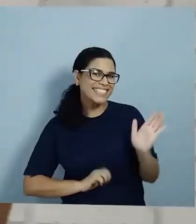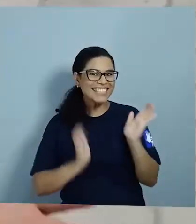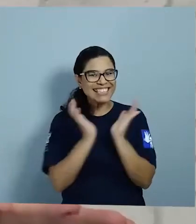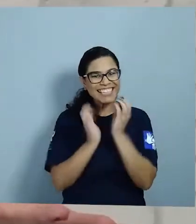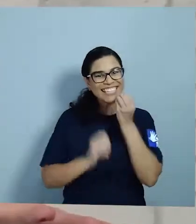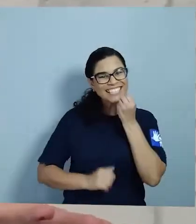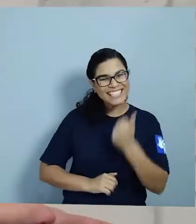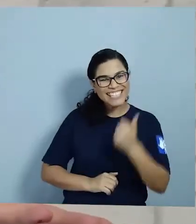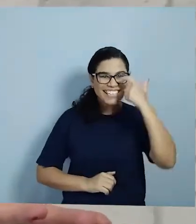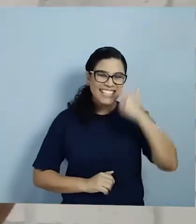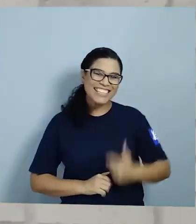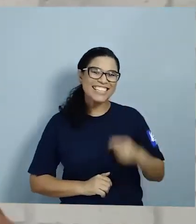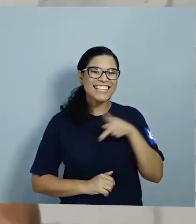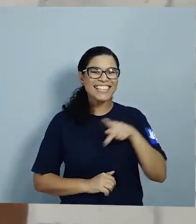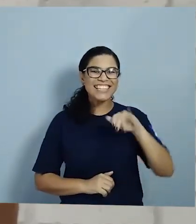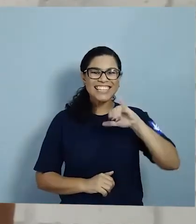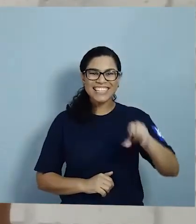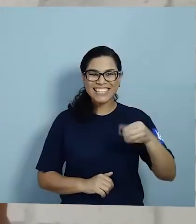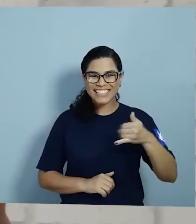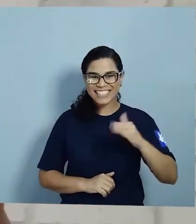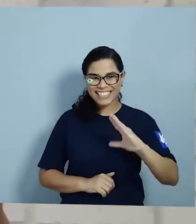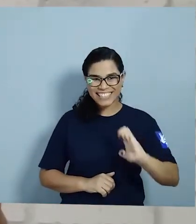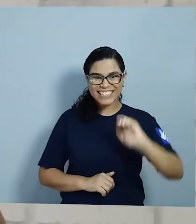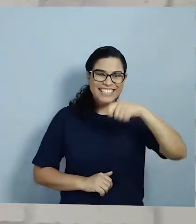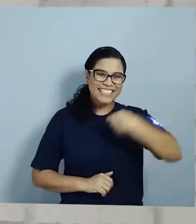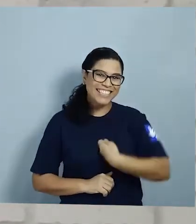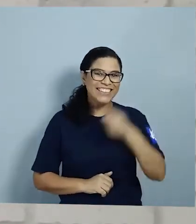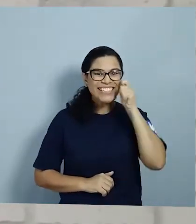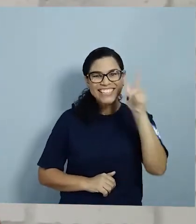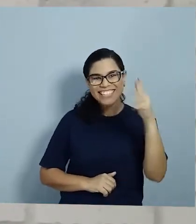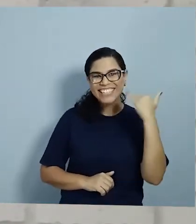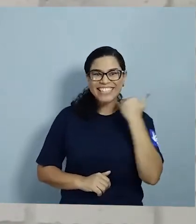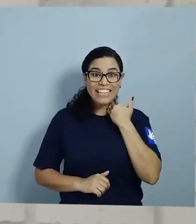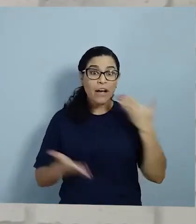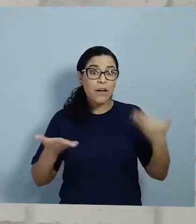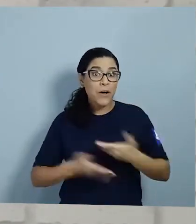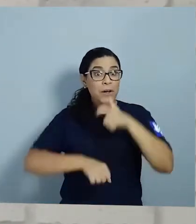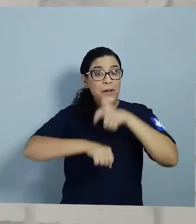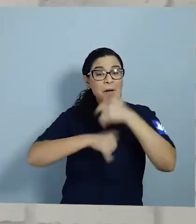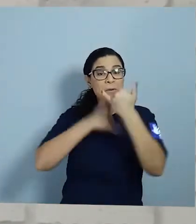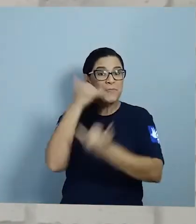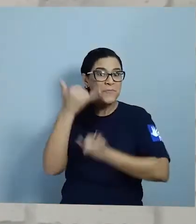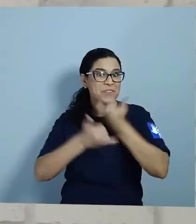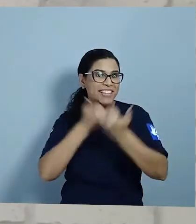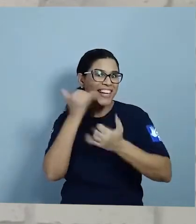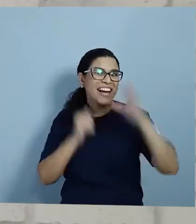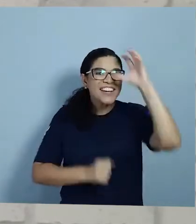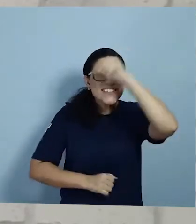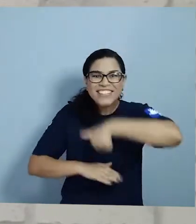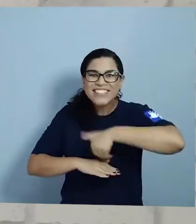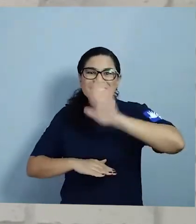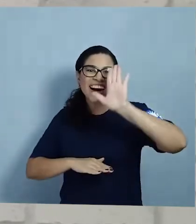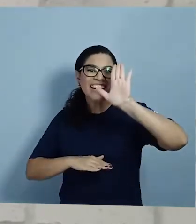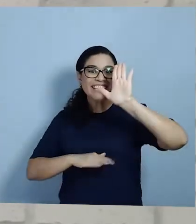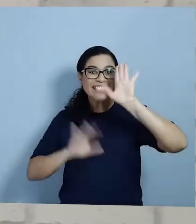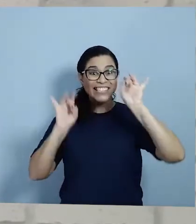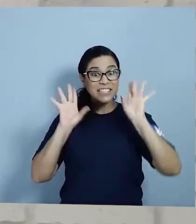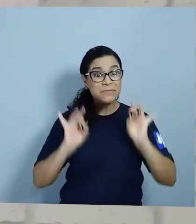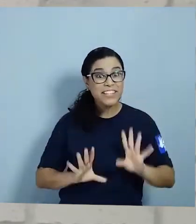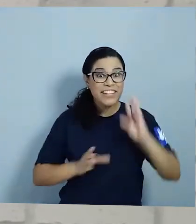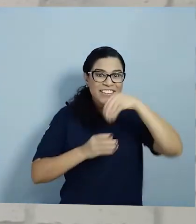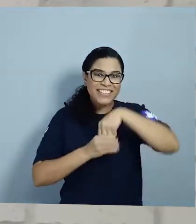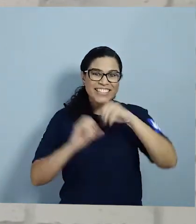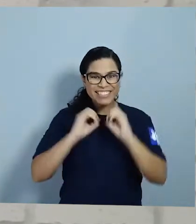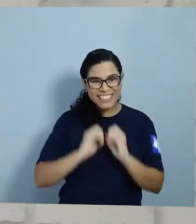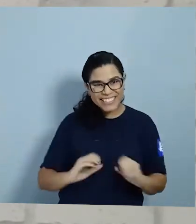Olá turminha Tudo bem? Eu sou a professora Joyce E esse é o Brincando que se aprende Cantinho especial